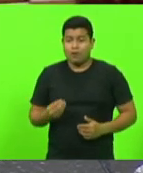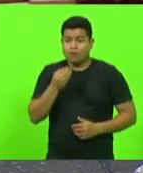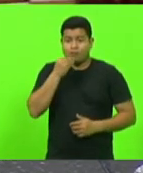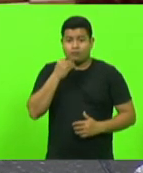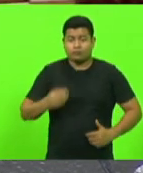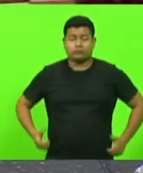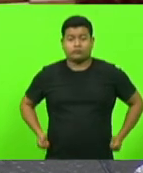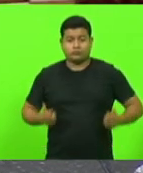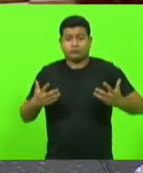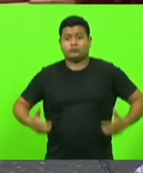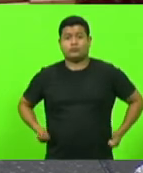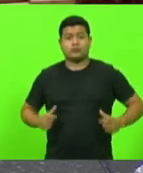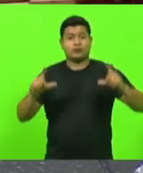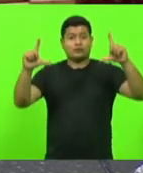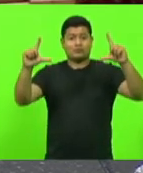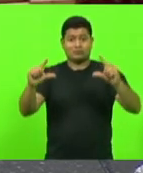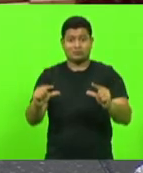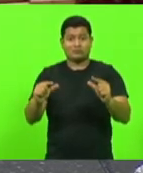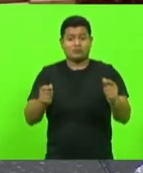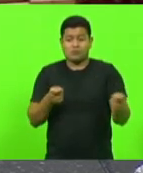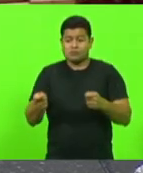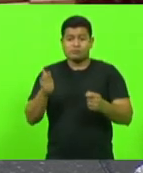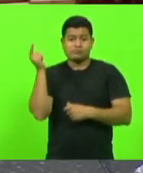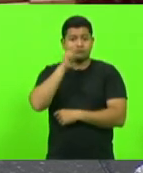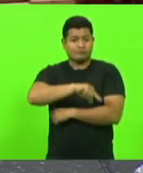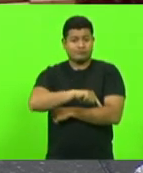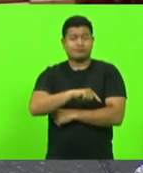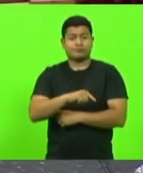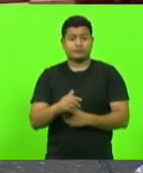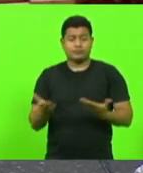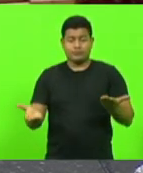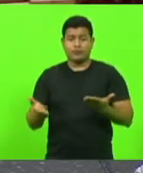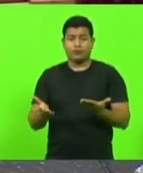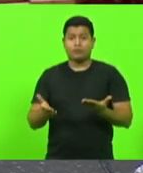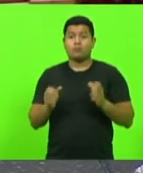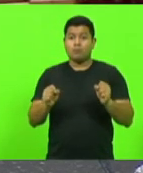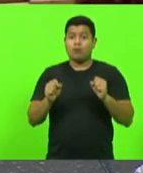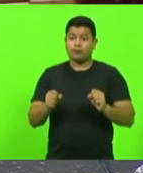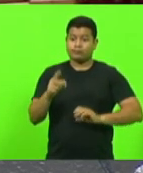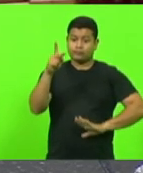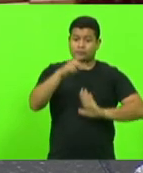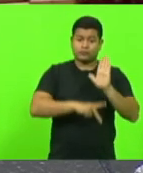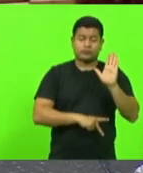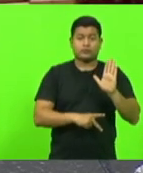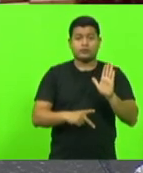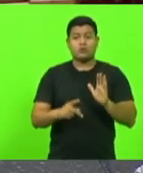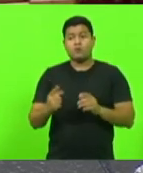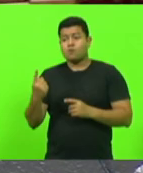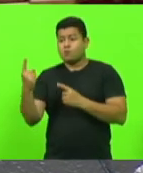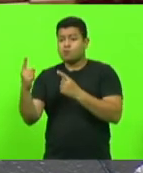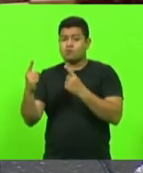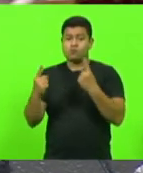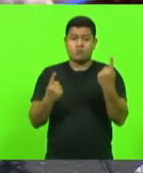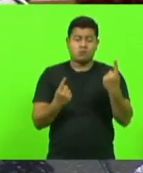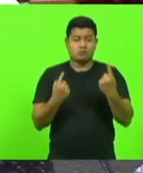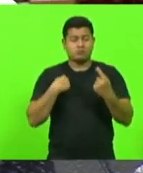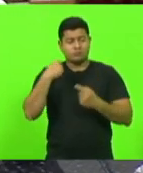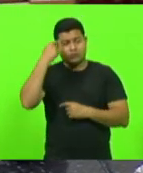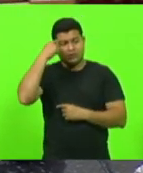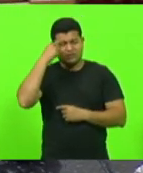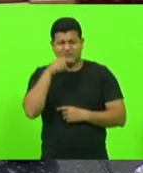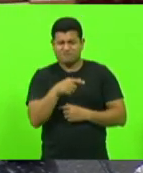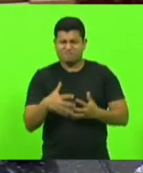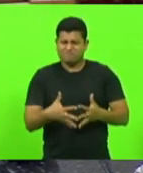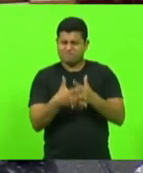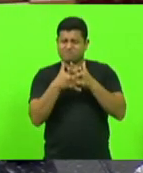a princípio pode gerar alguma confusão em um ou outro deputado, achando que pode gerar um